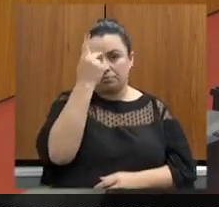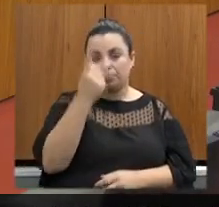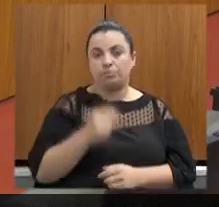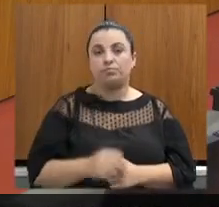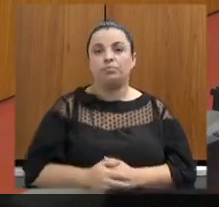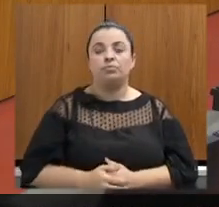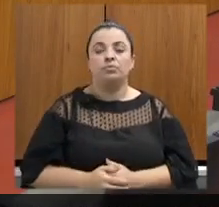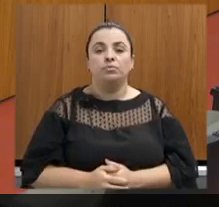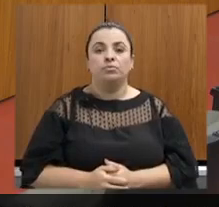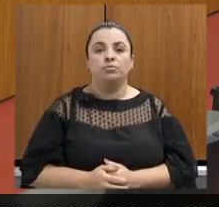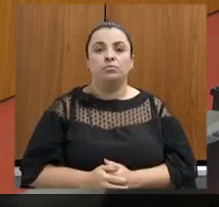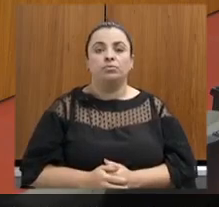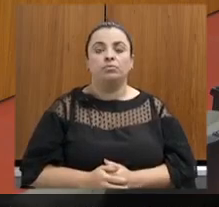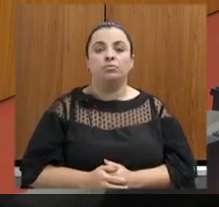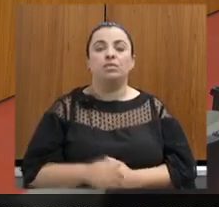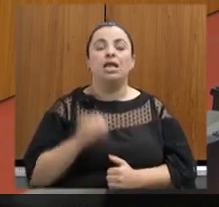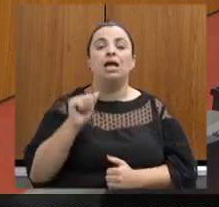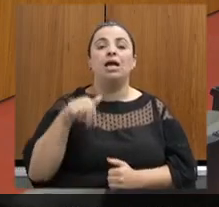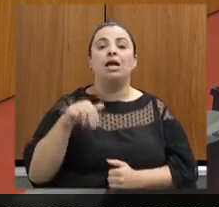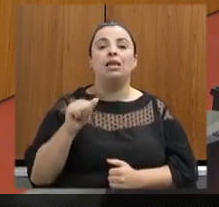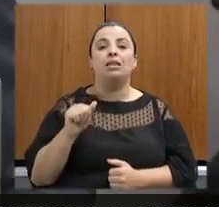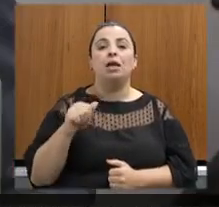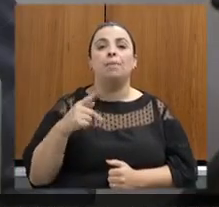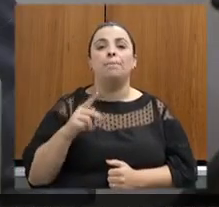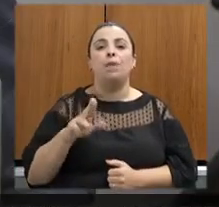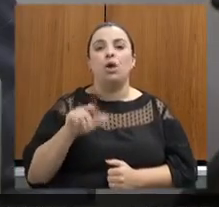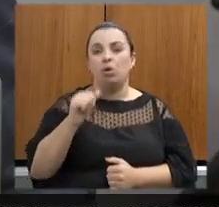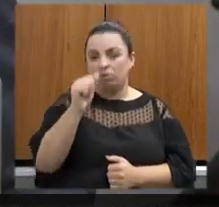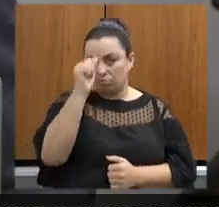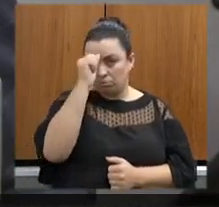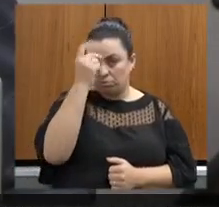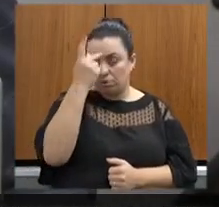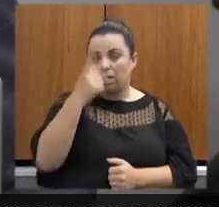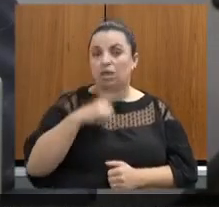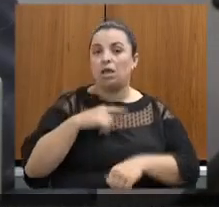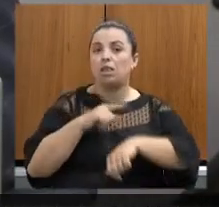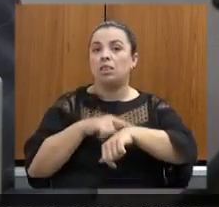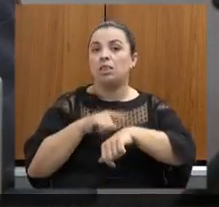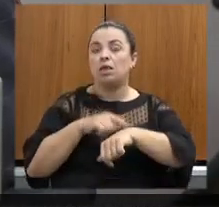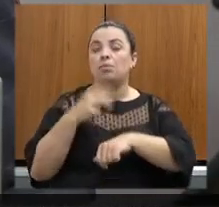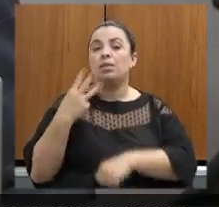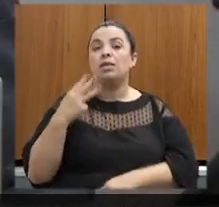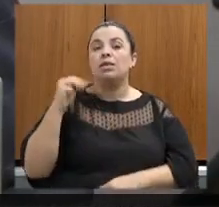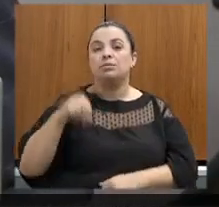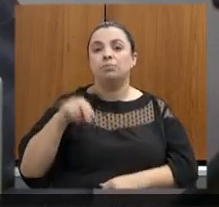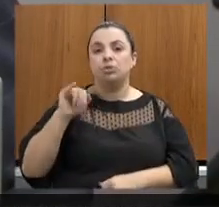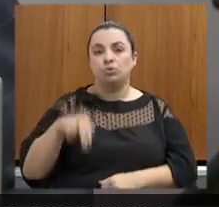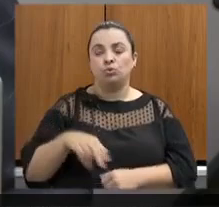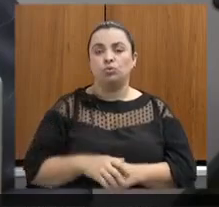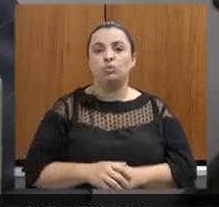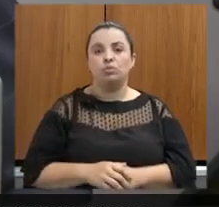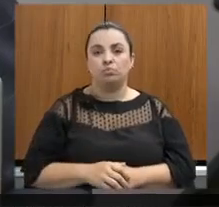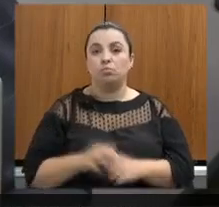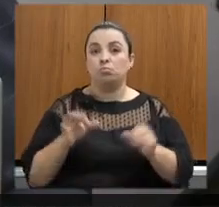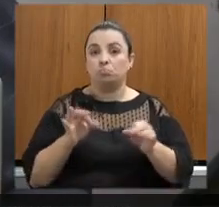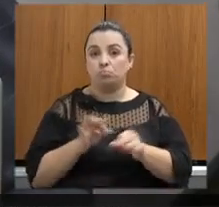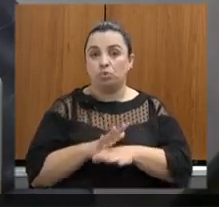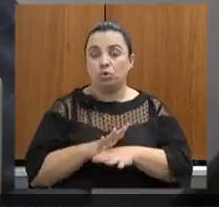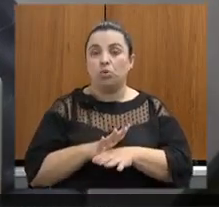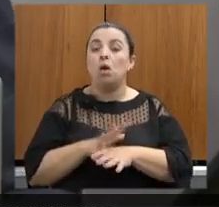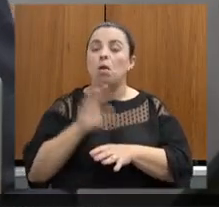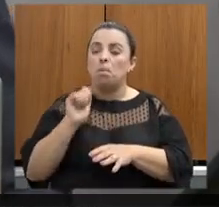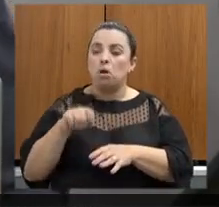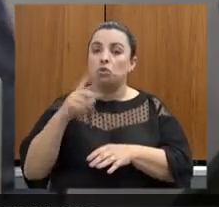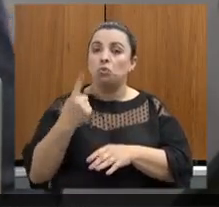vossa excelência deputada Ana Paula terá três minutos como foi dado para todos os parlamentares e após três minutos mais um